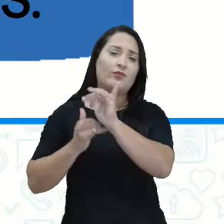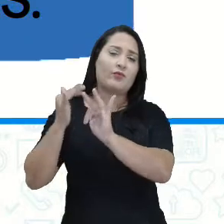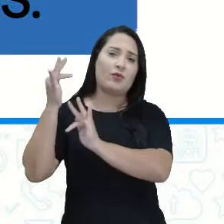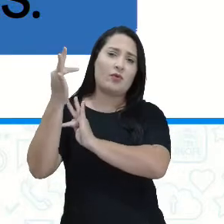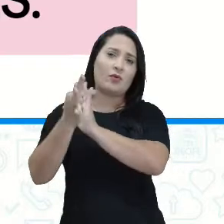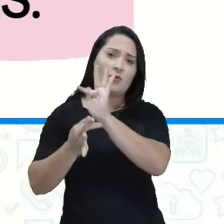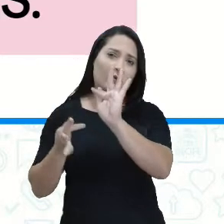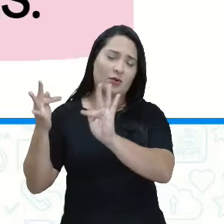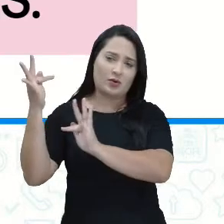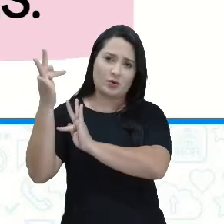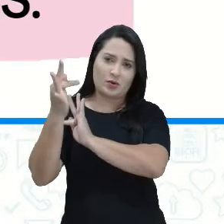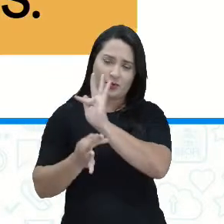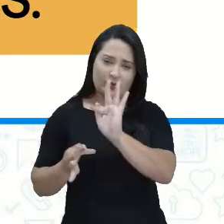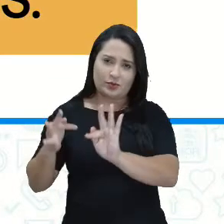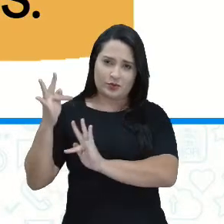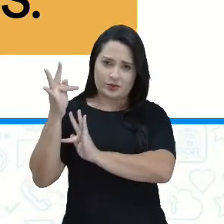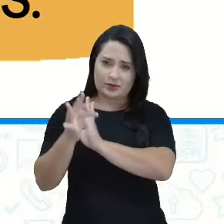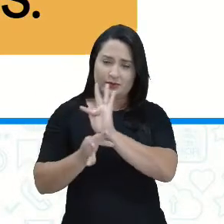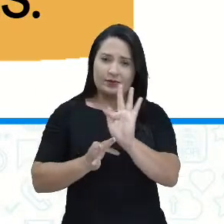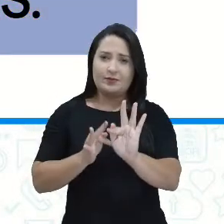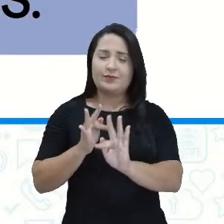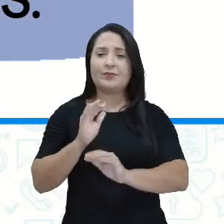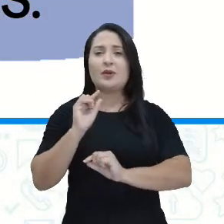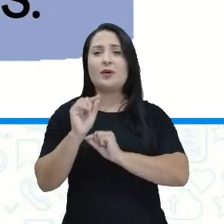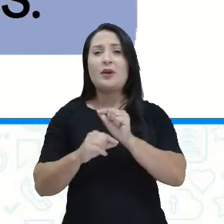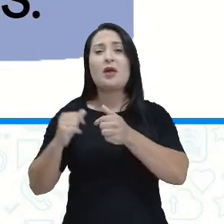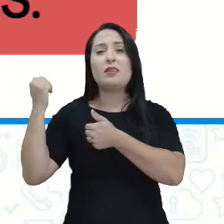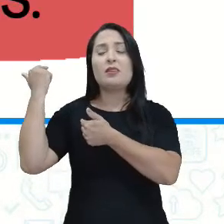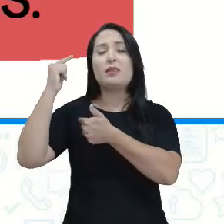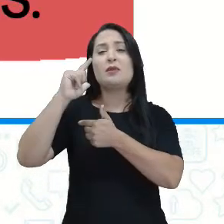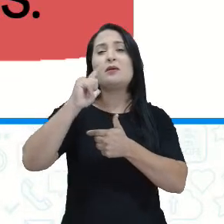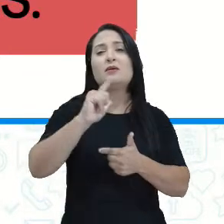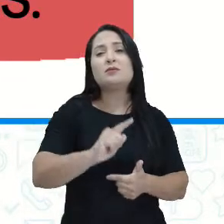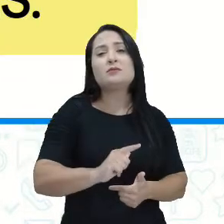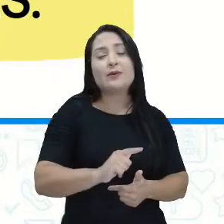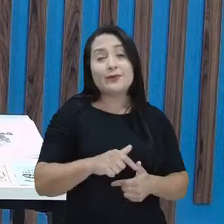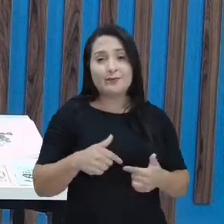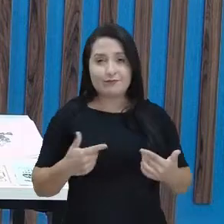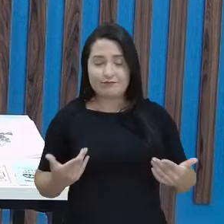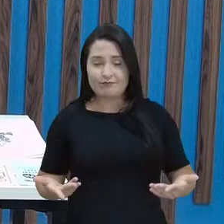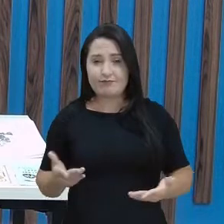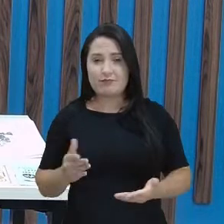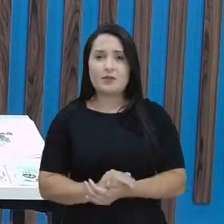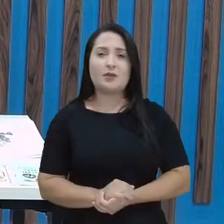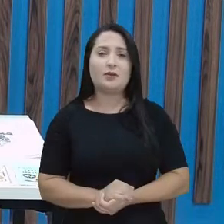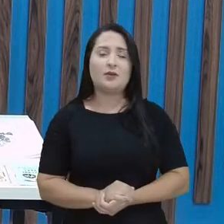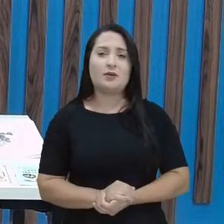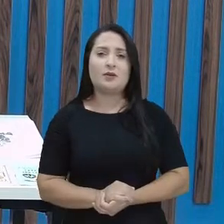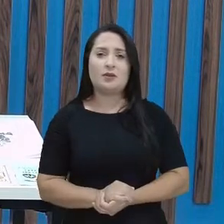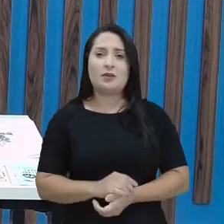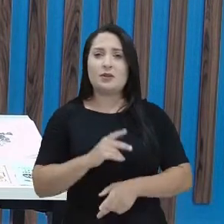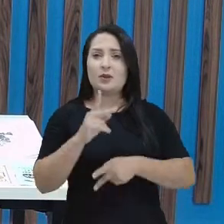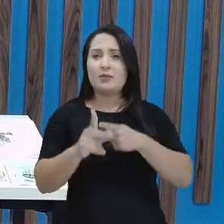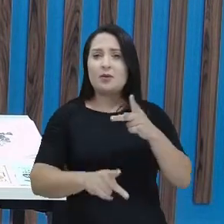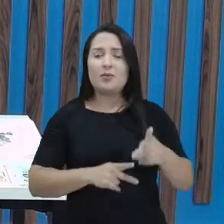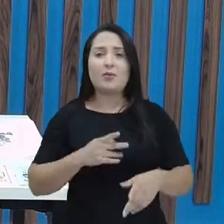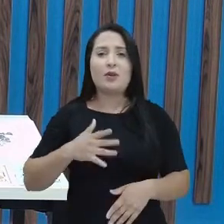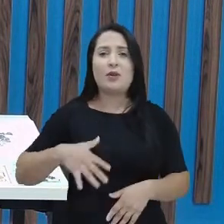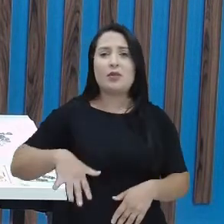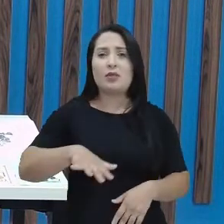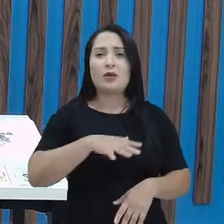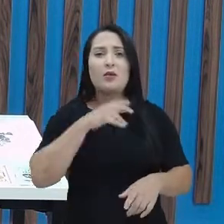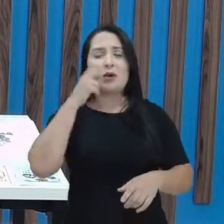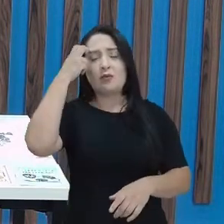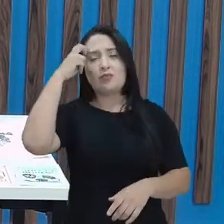certo? O folclore nada mais é do que a tradição, não é? De todo o povo, é a cultura